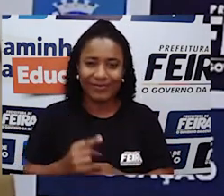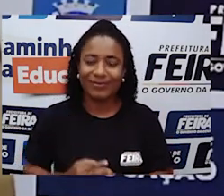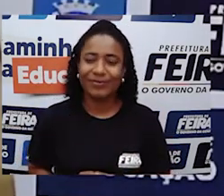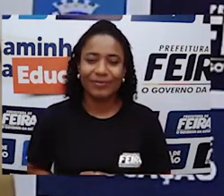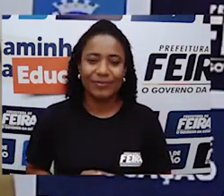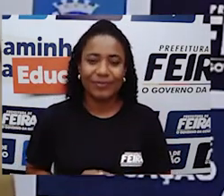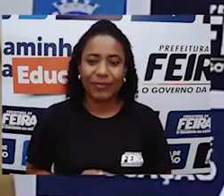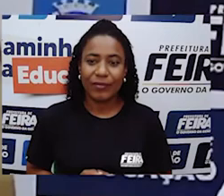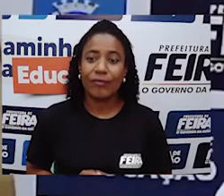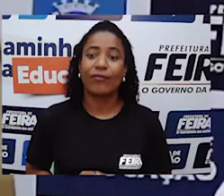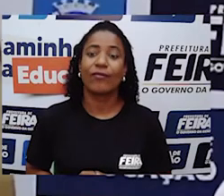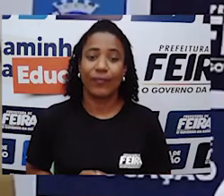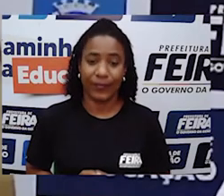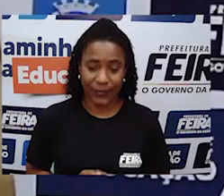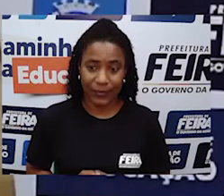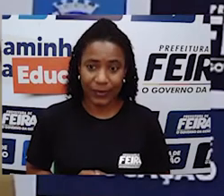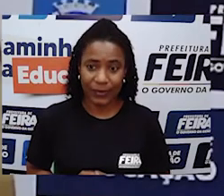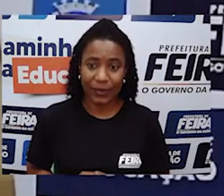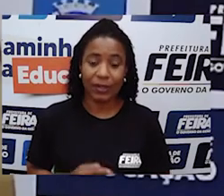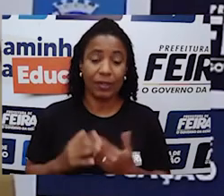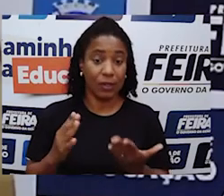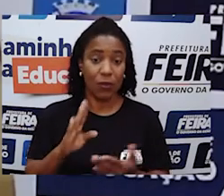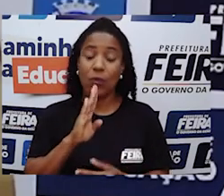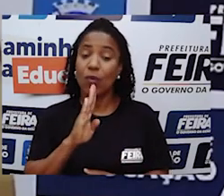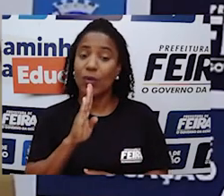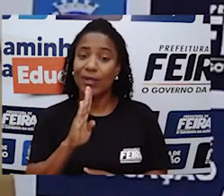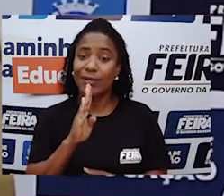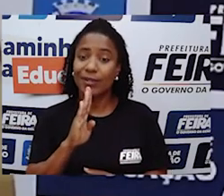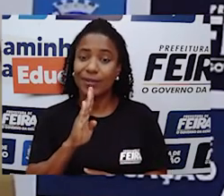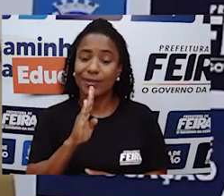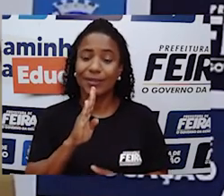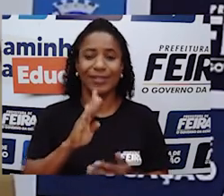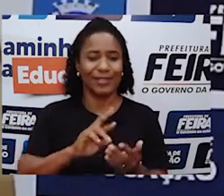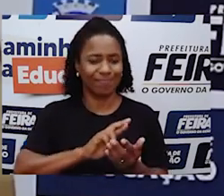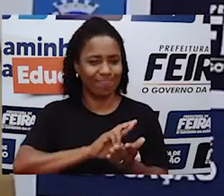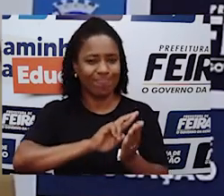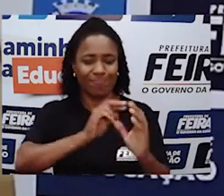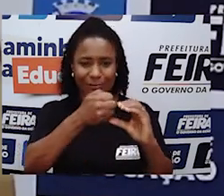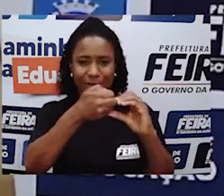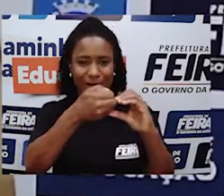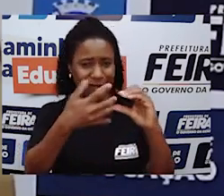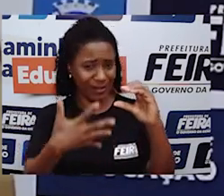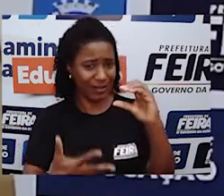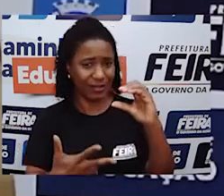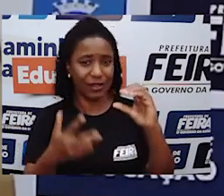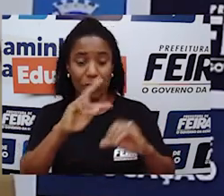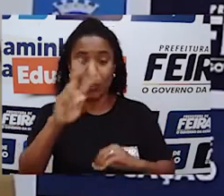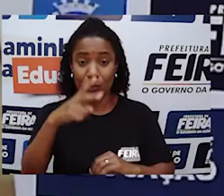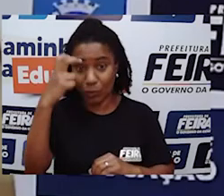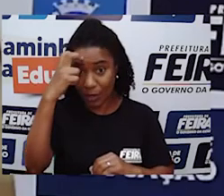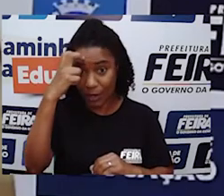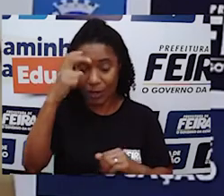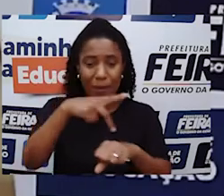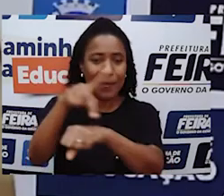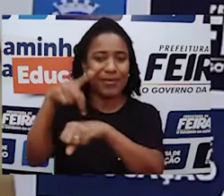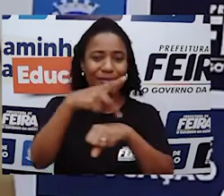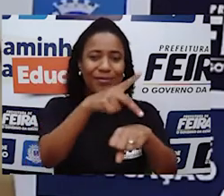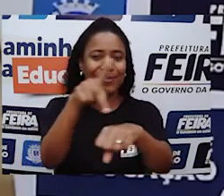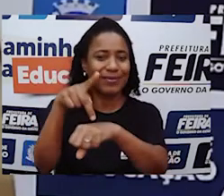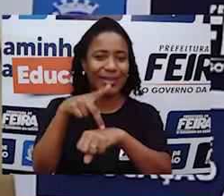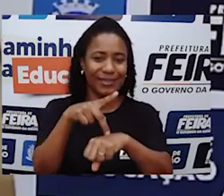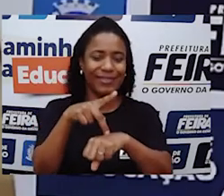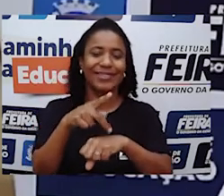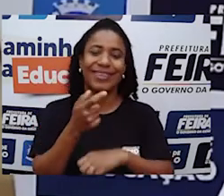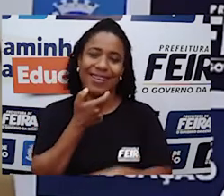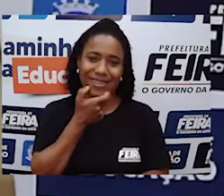Vamos conhecer elementos culturais de países de língua inglesa absorvidos pela nossa sociedade